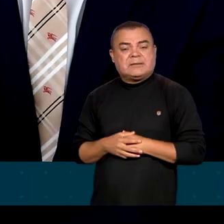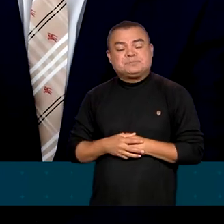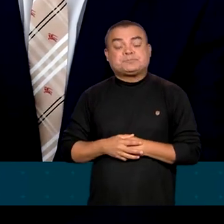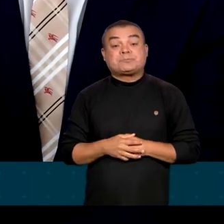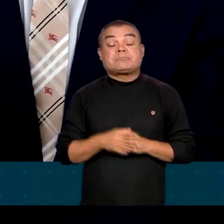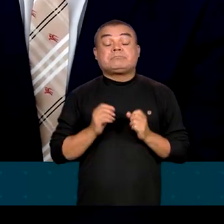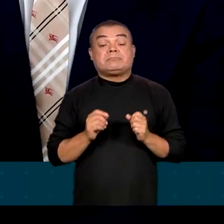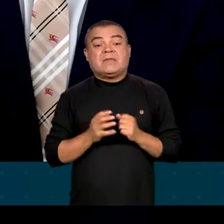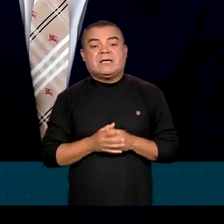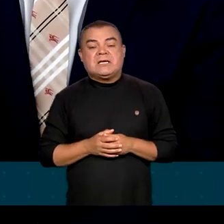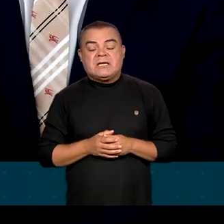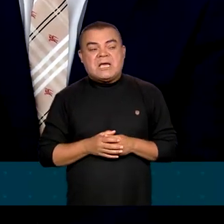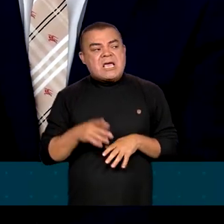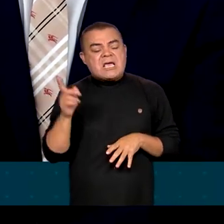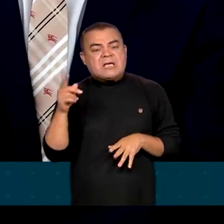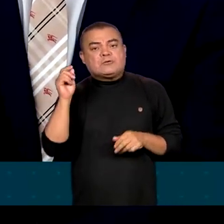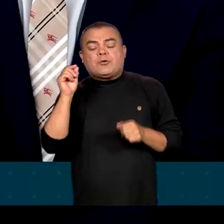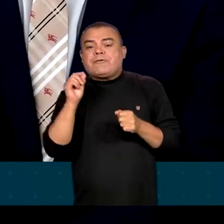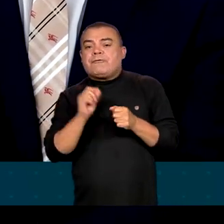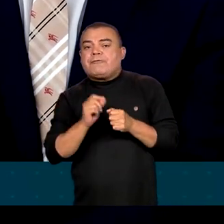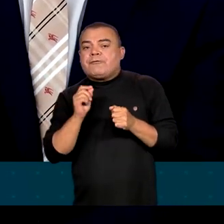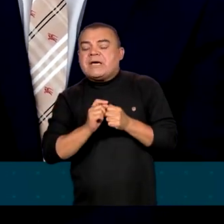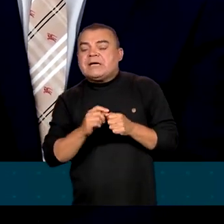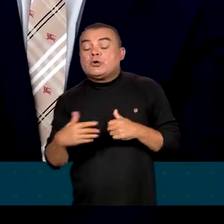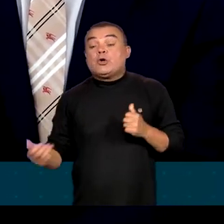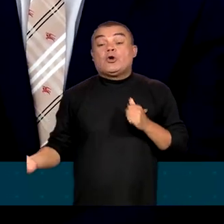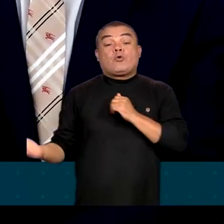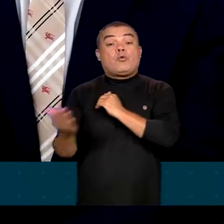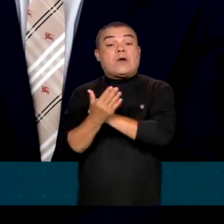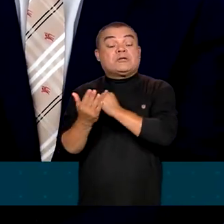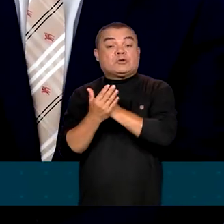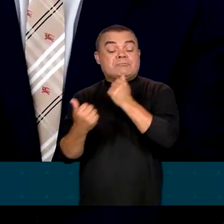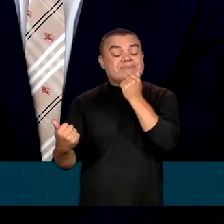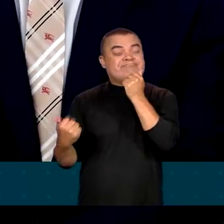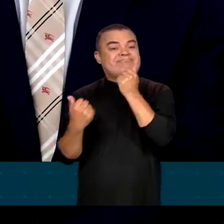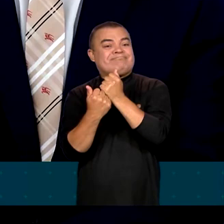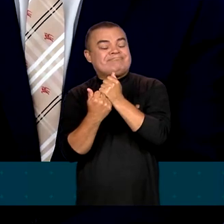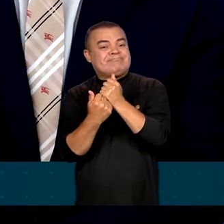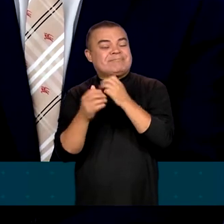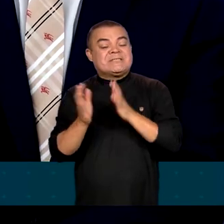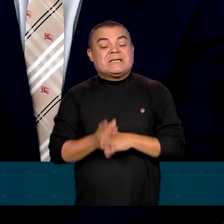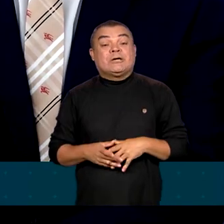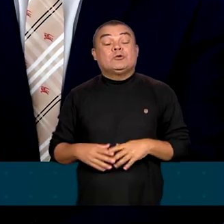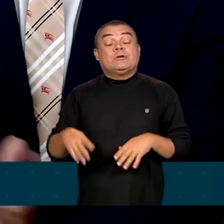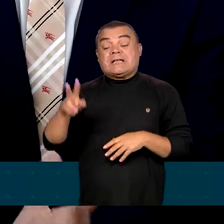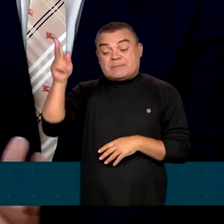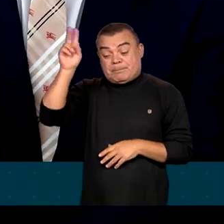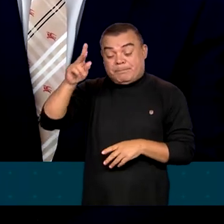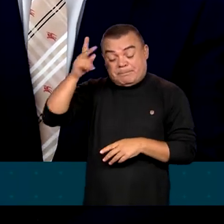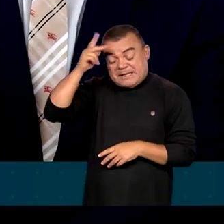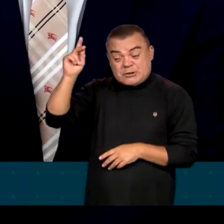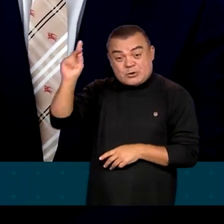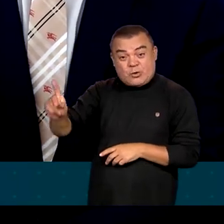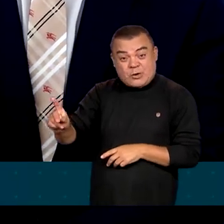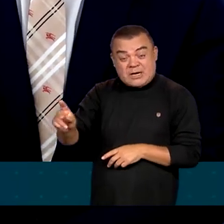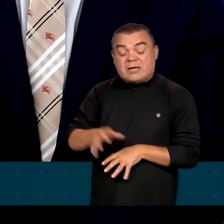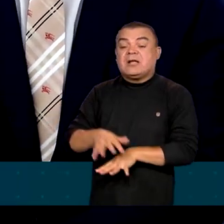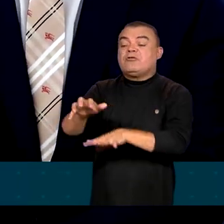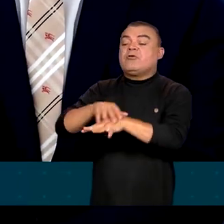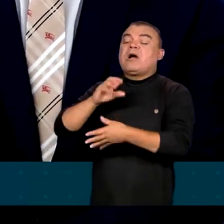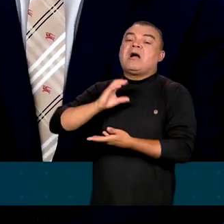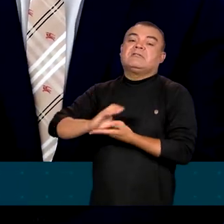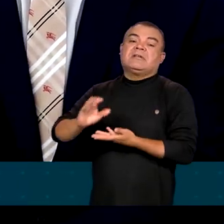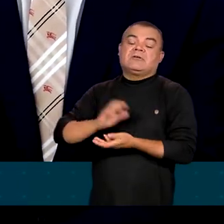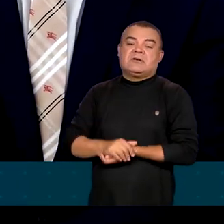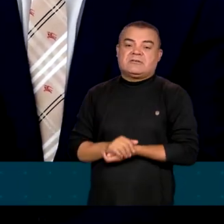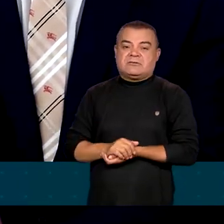eu falei o seguinte, e isso foi feito com auxílio e com a ajuda dos produtores, do pessoal do agronegócio. Eu repito aqui, não dá para a